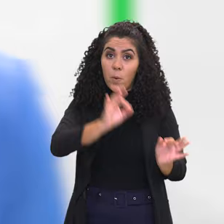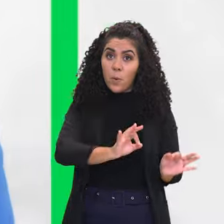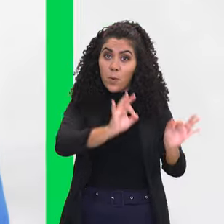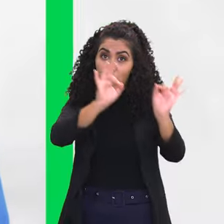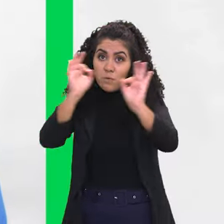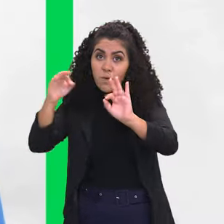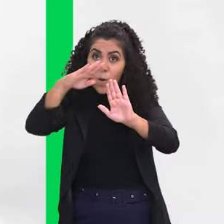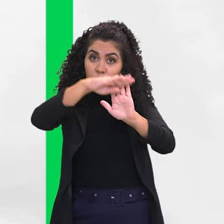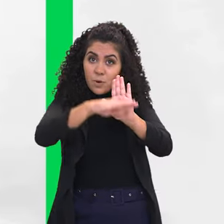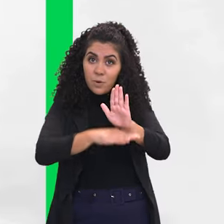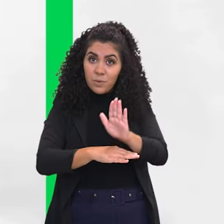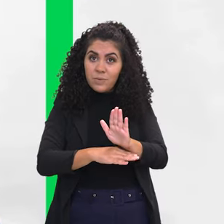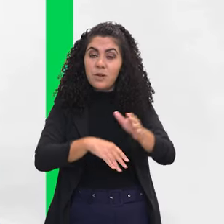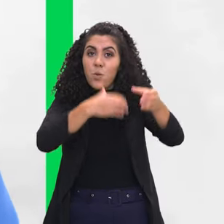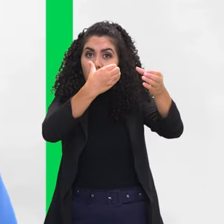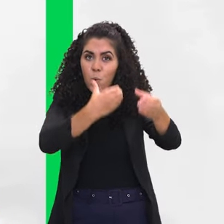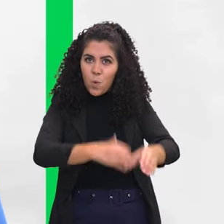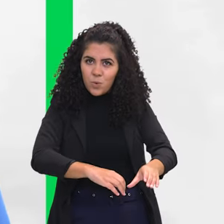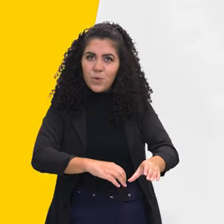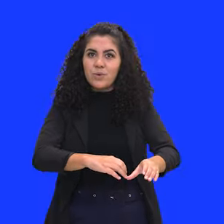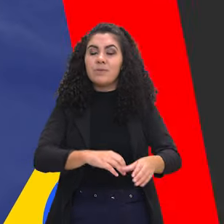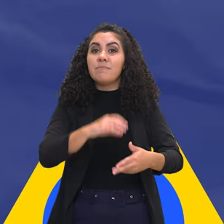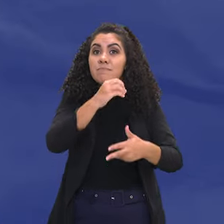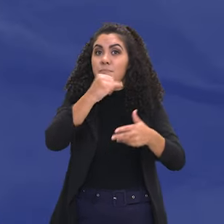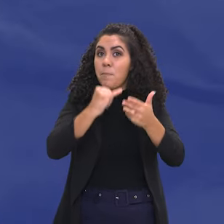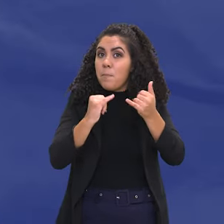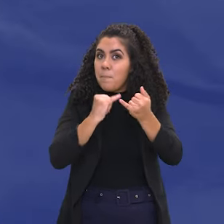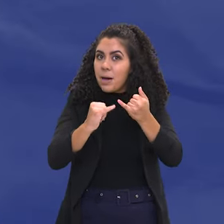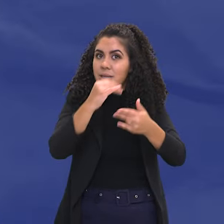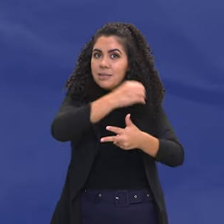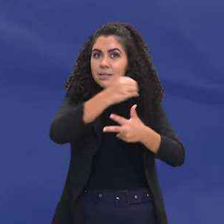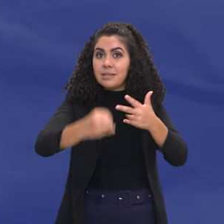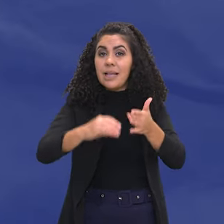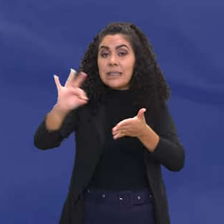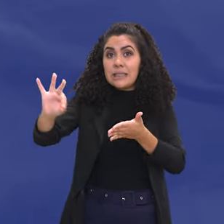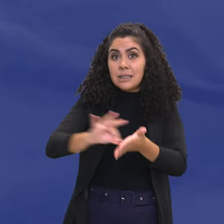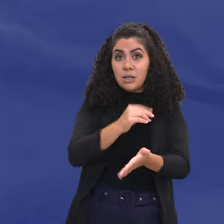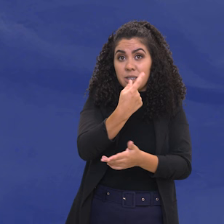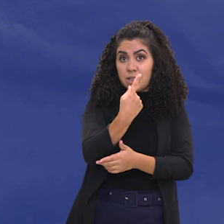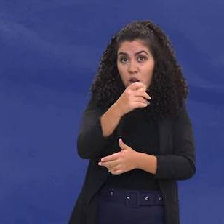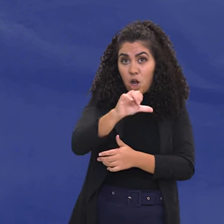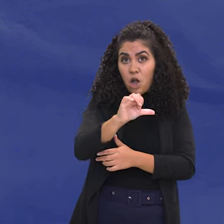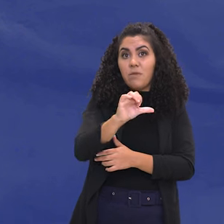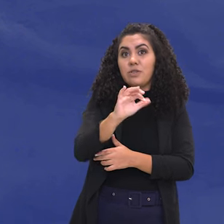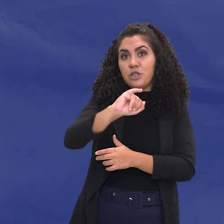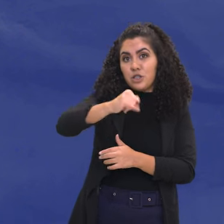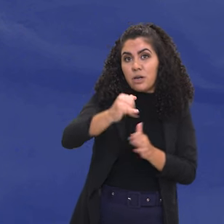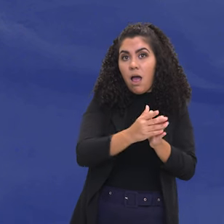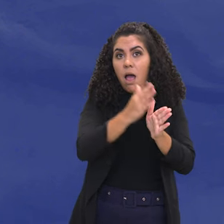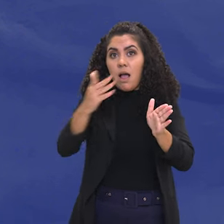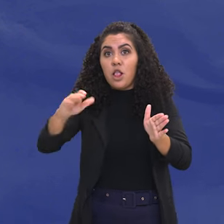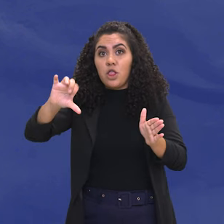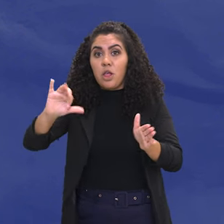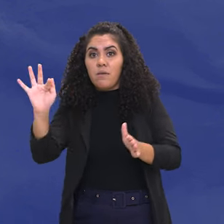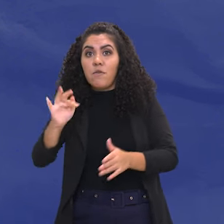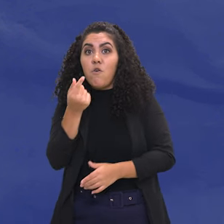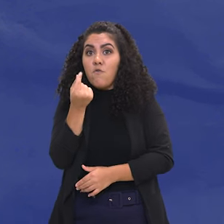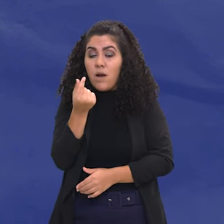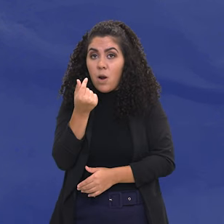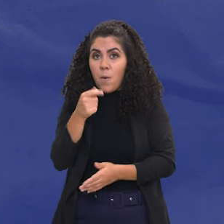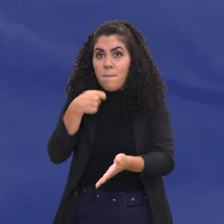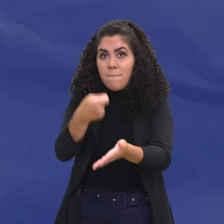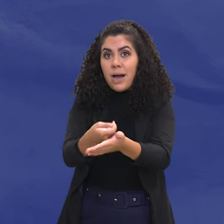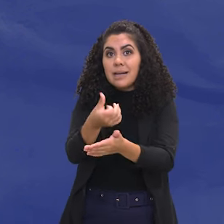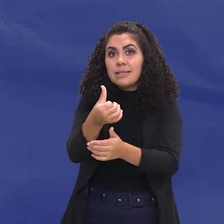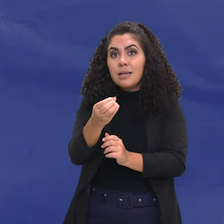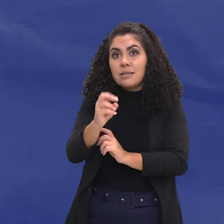Confira o cronograma do Enem dos concursos. As inscrições vão de 19 de janeiro até 9 de fevereiro. O valor é de